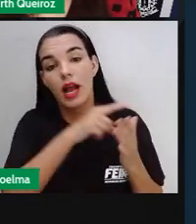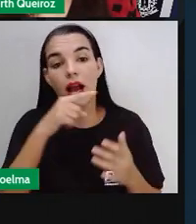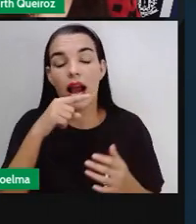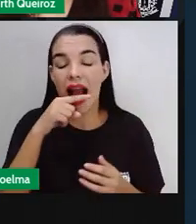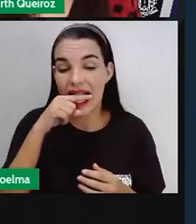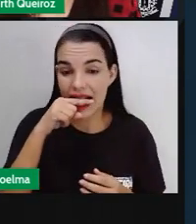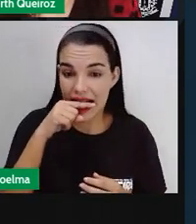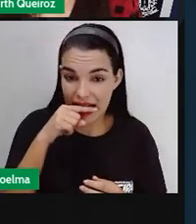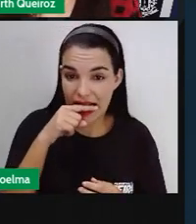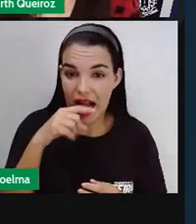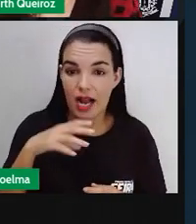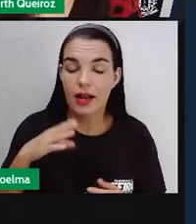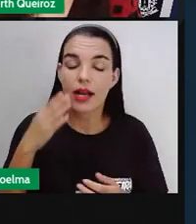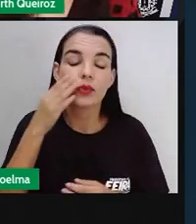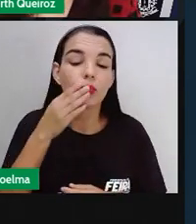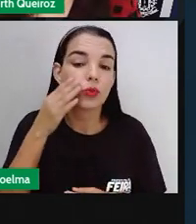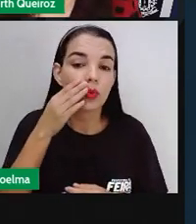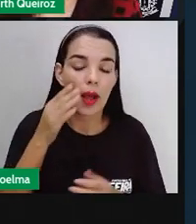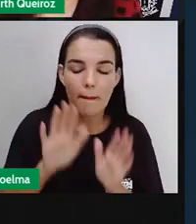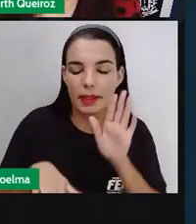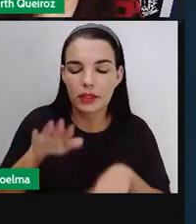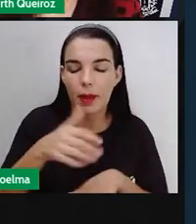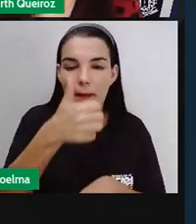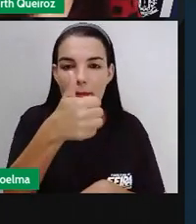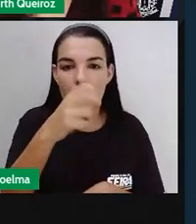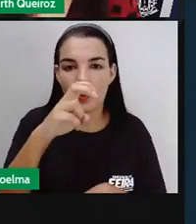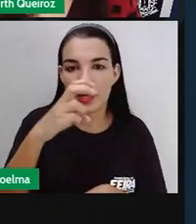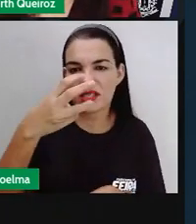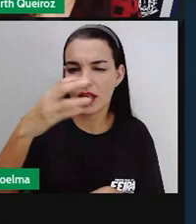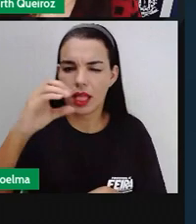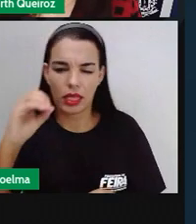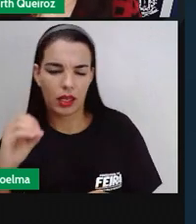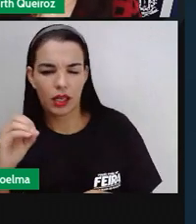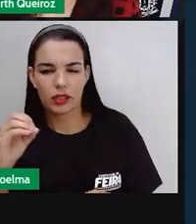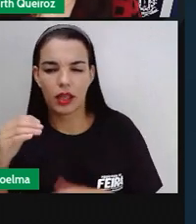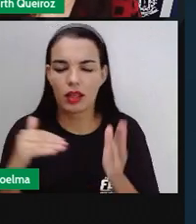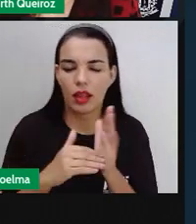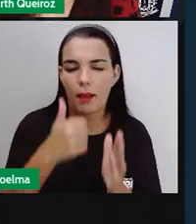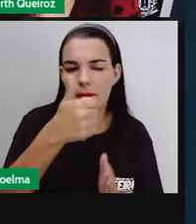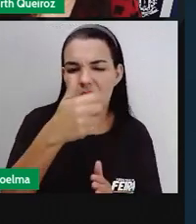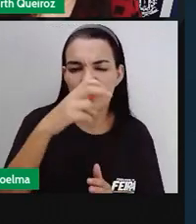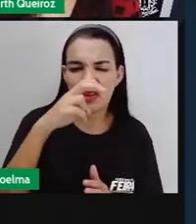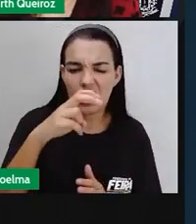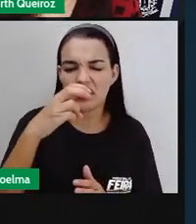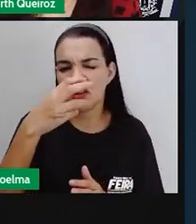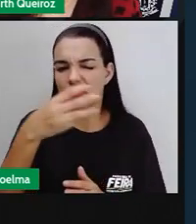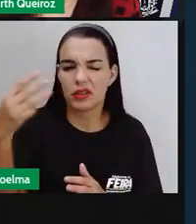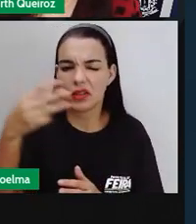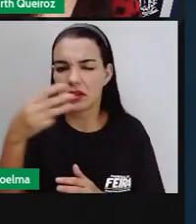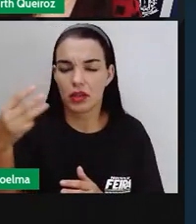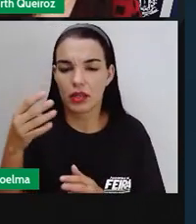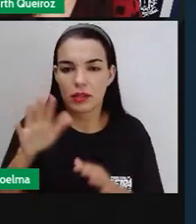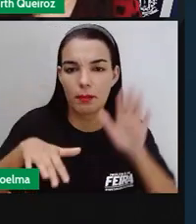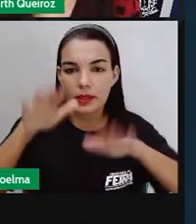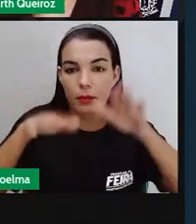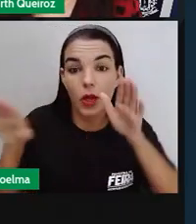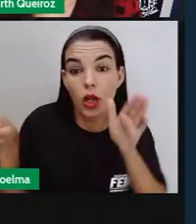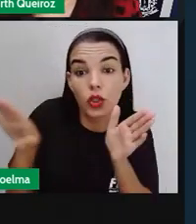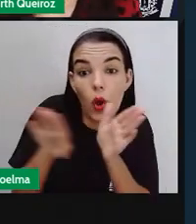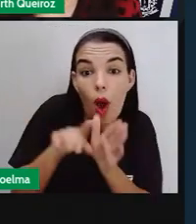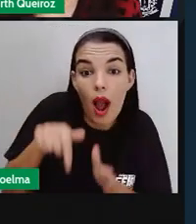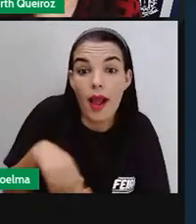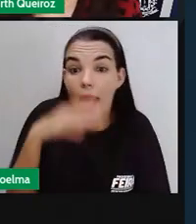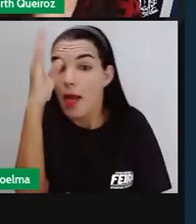colonial, que foi aí a partir de 1530, 1533, mais ou menos, foi quando veio ao Brasil as